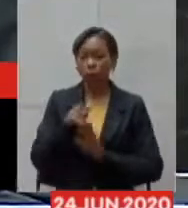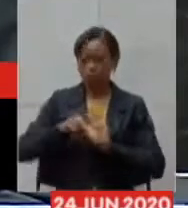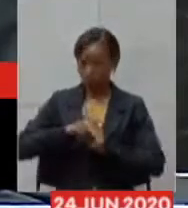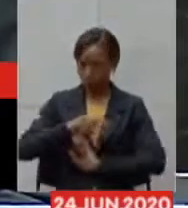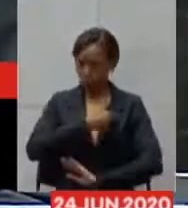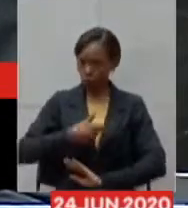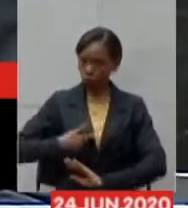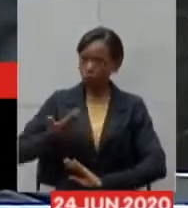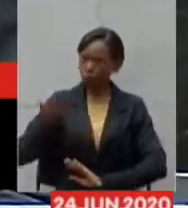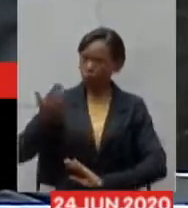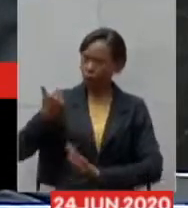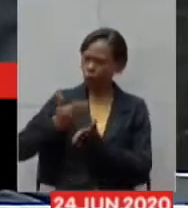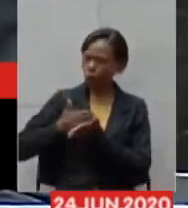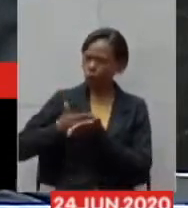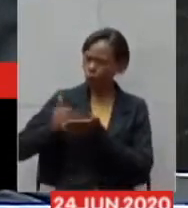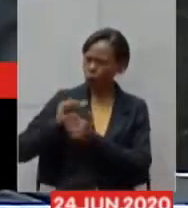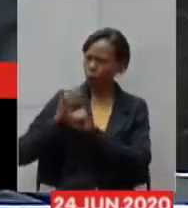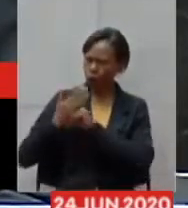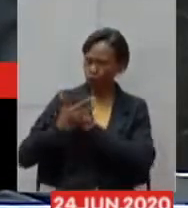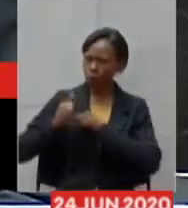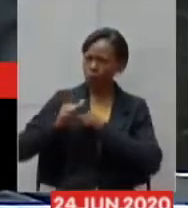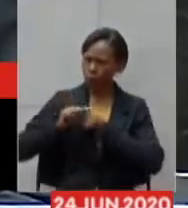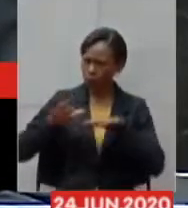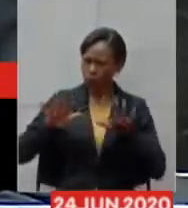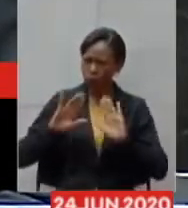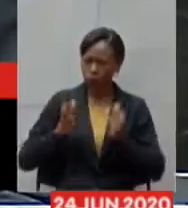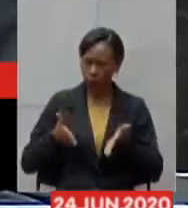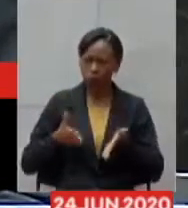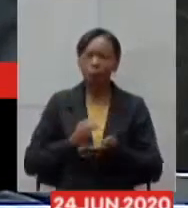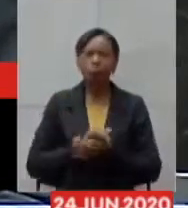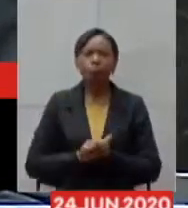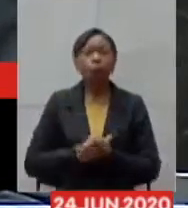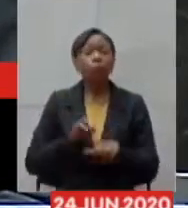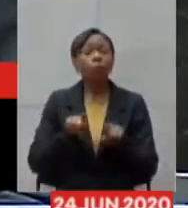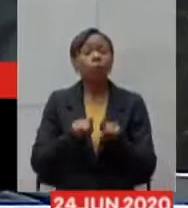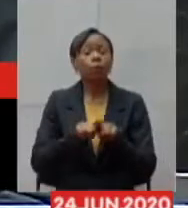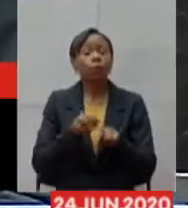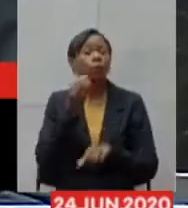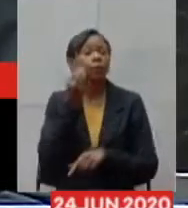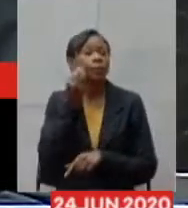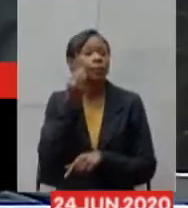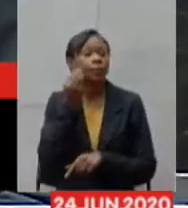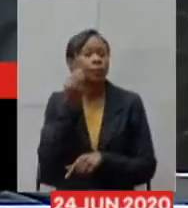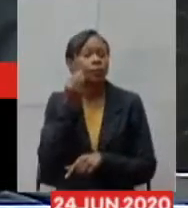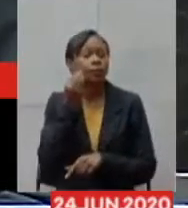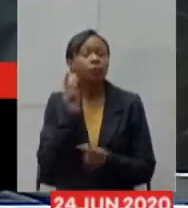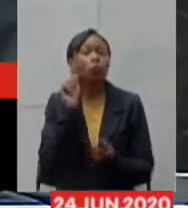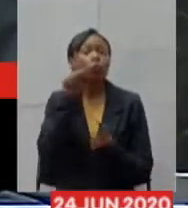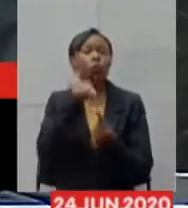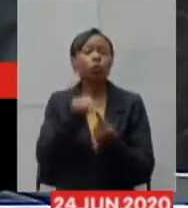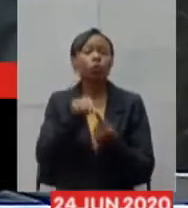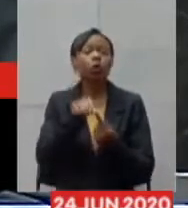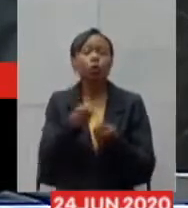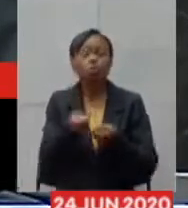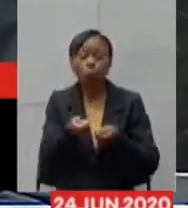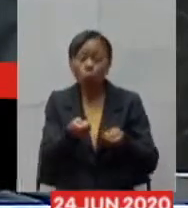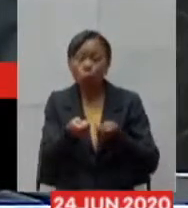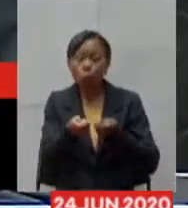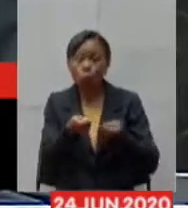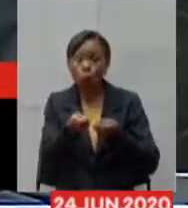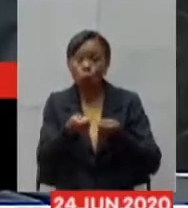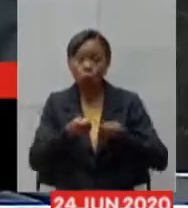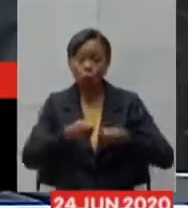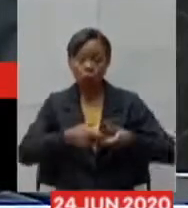o início da epidemia além disso nós temos a testagem também com o objetivo de controle de surtos